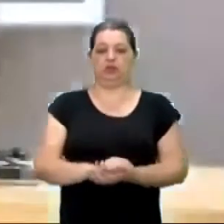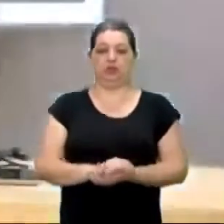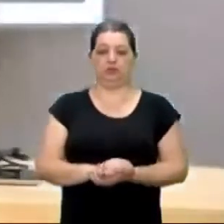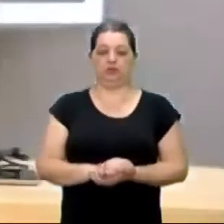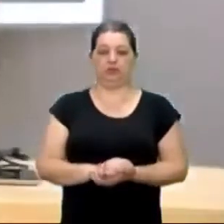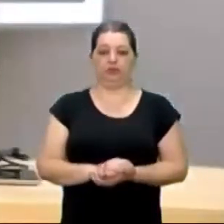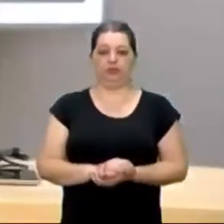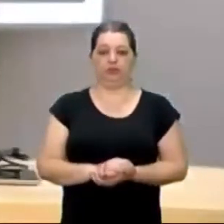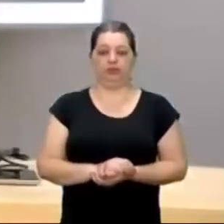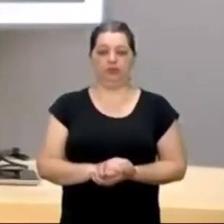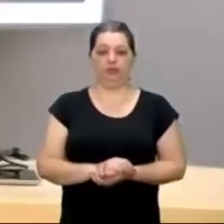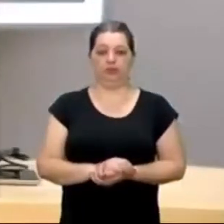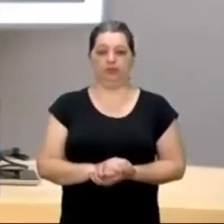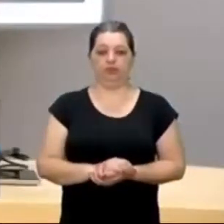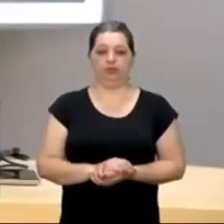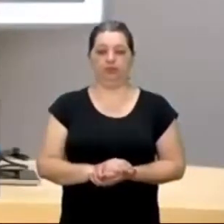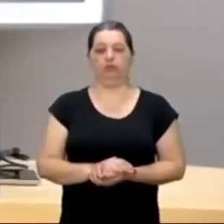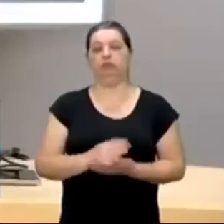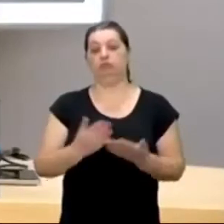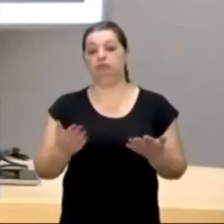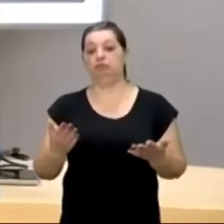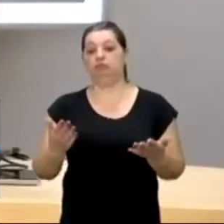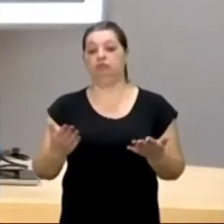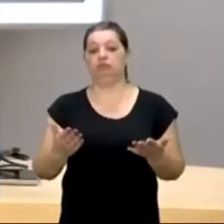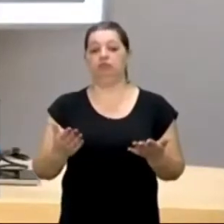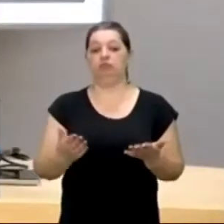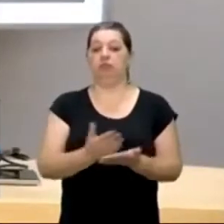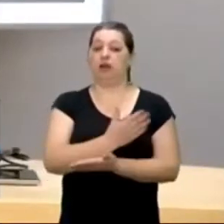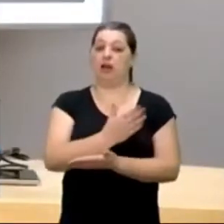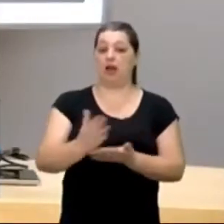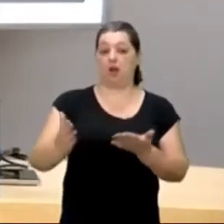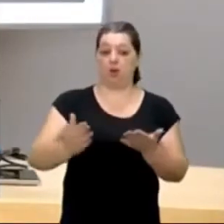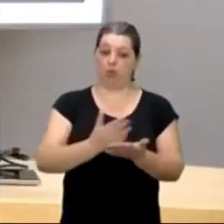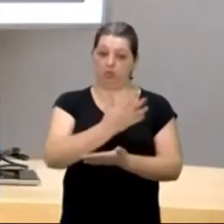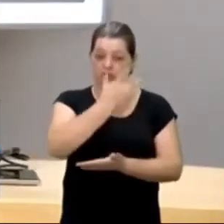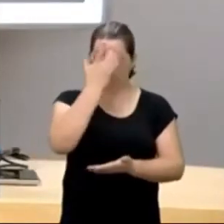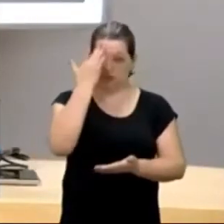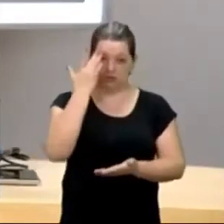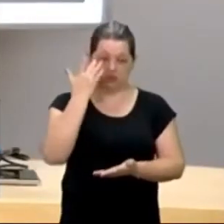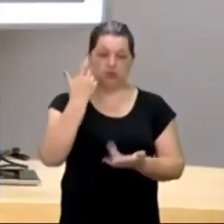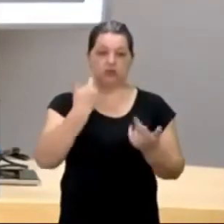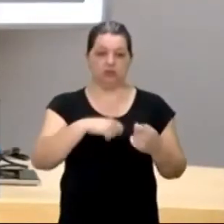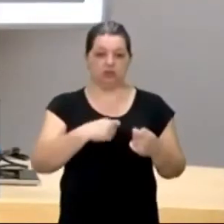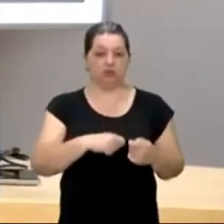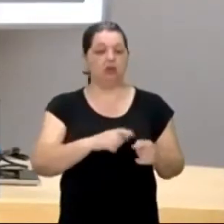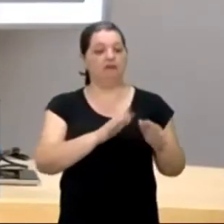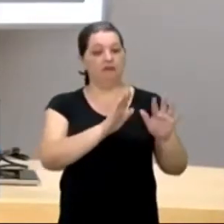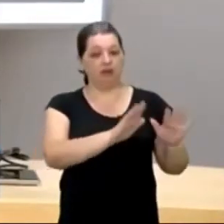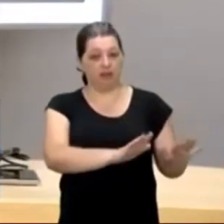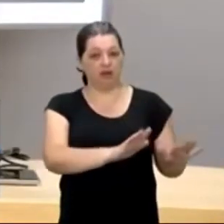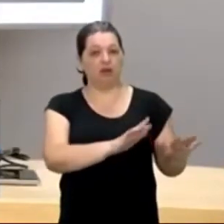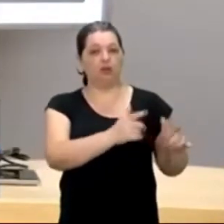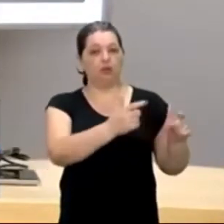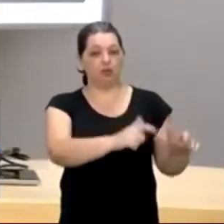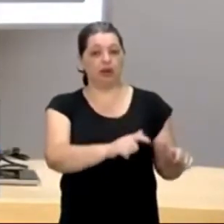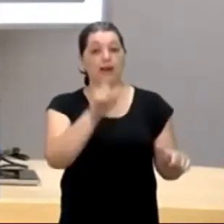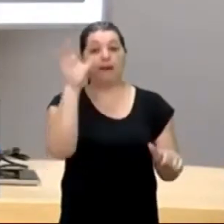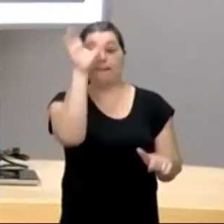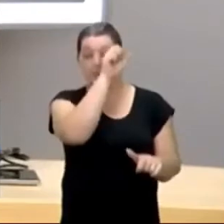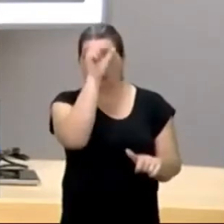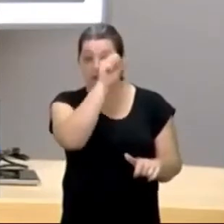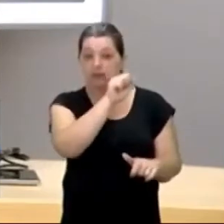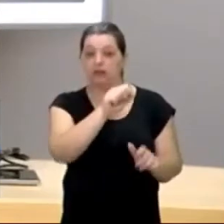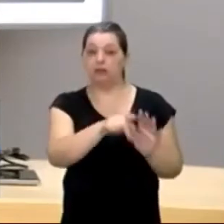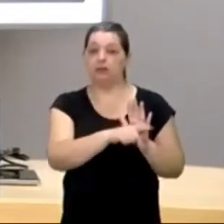ou seja, alguns, degredados, foram deixados lá, para que eles aprendessem, a língua, daquelas